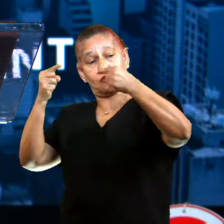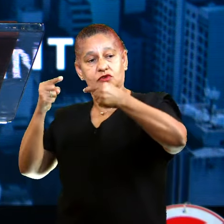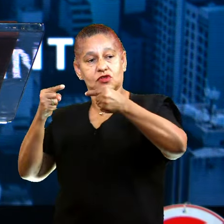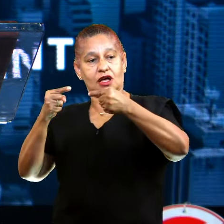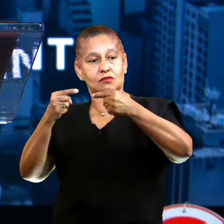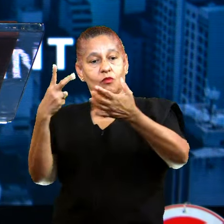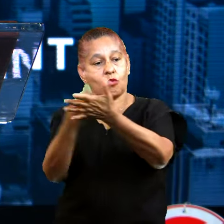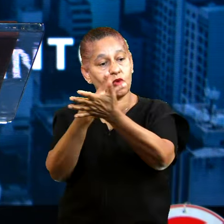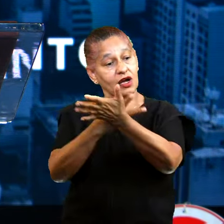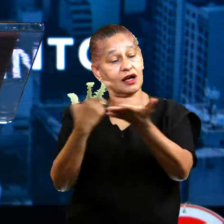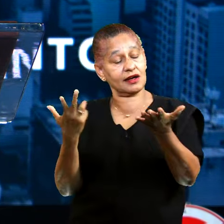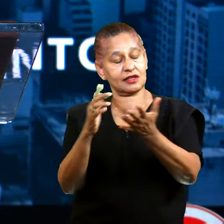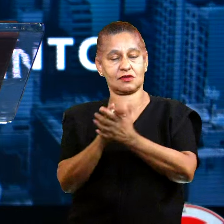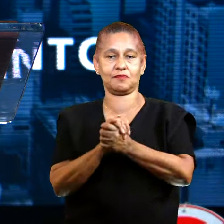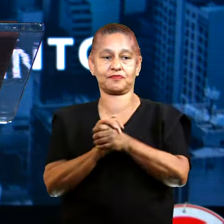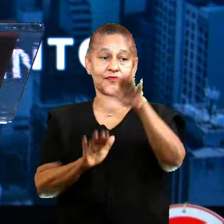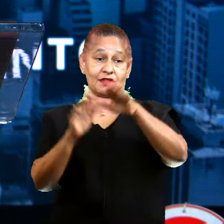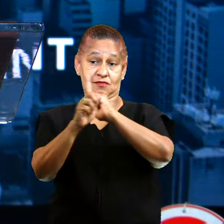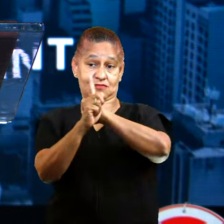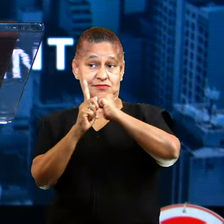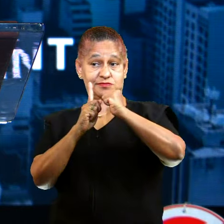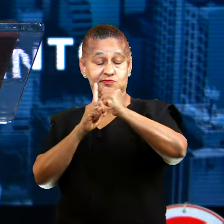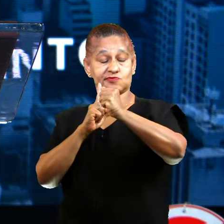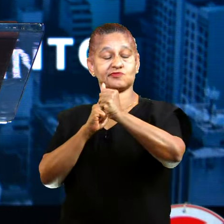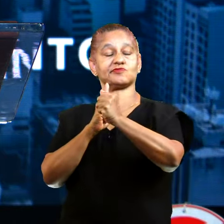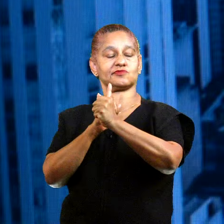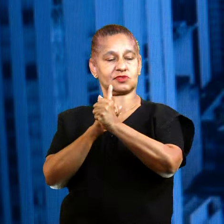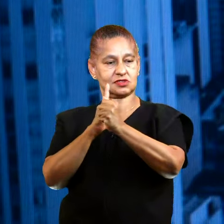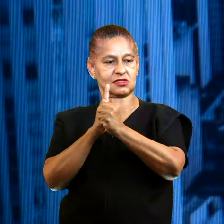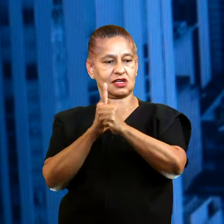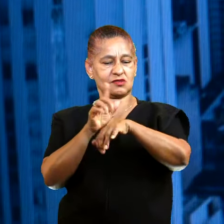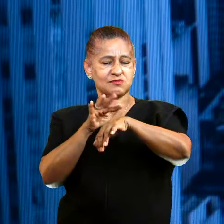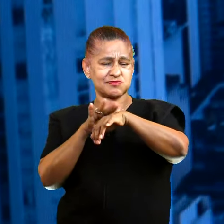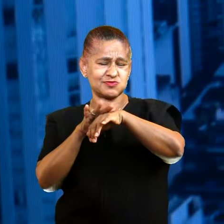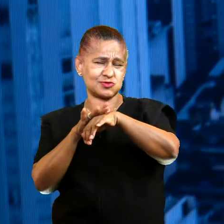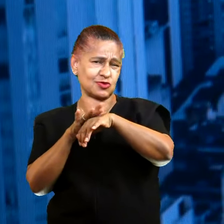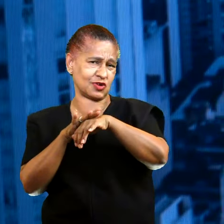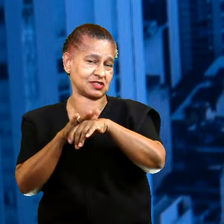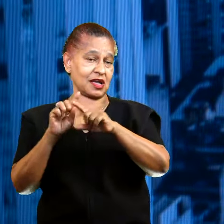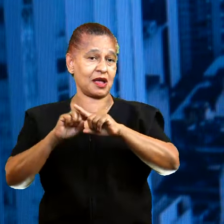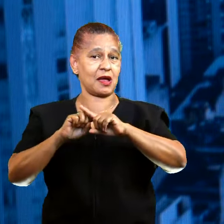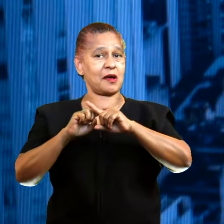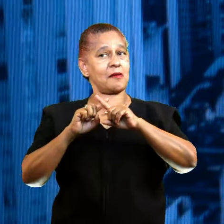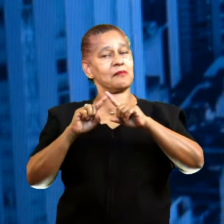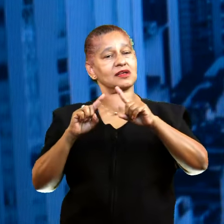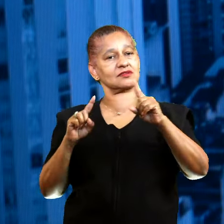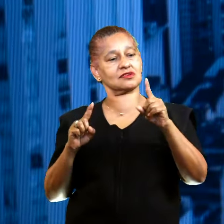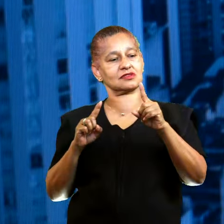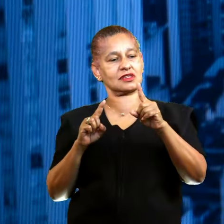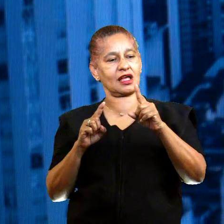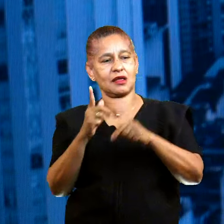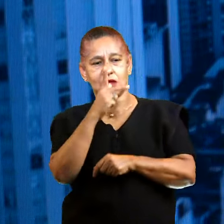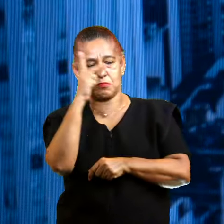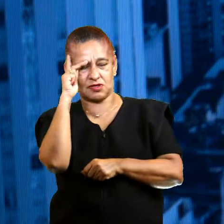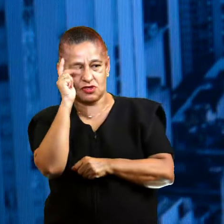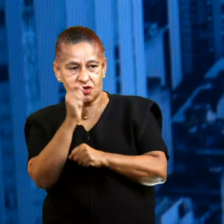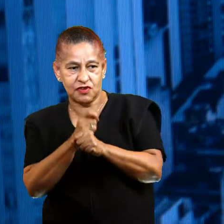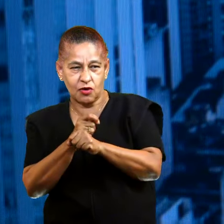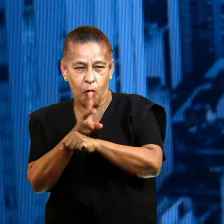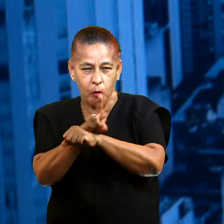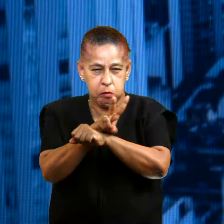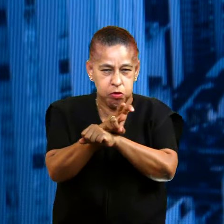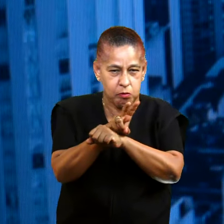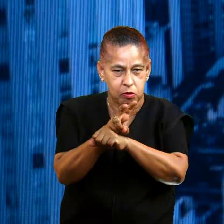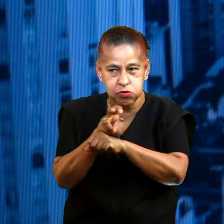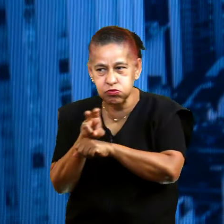porque parece que quando uma sociedade ela é doente, mas quando ela tem os seus bodes expiatórios, aonde